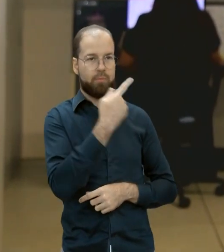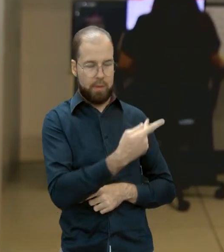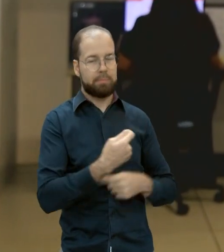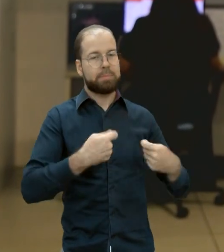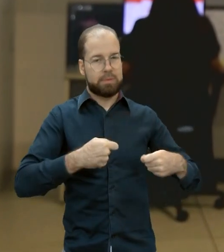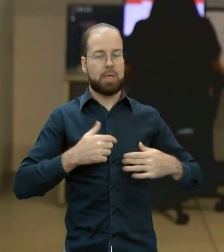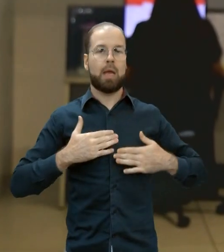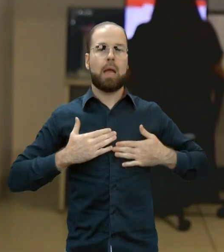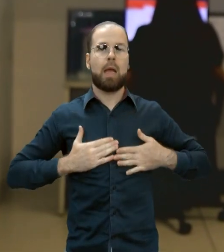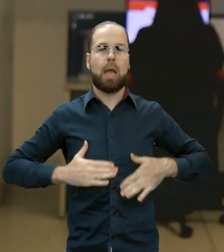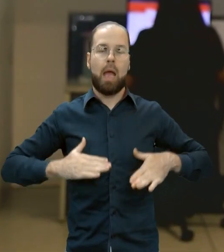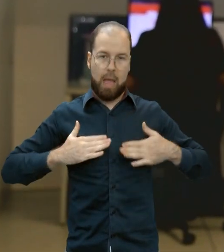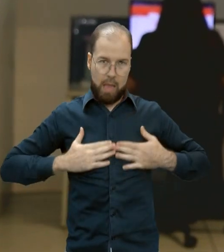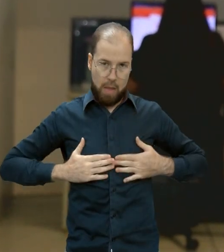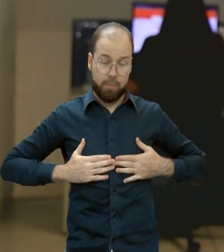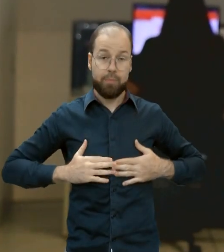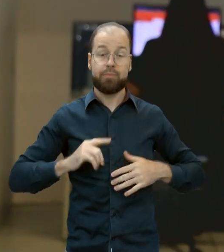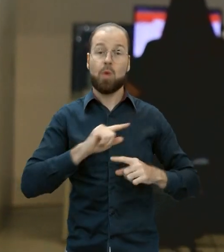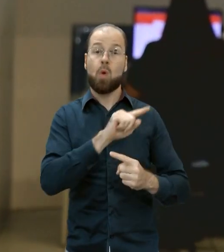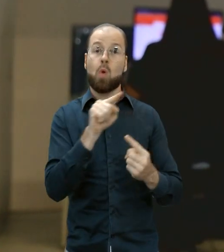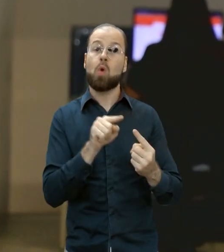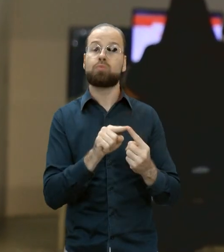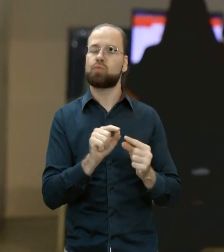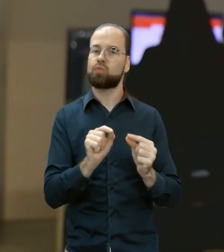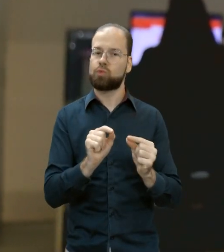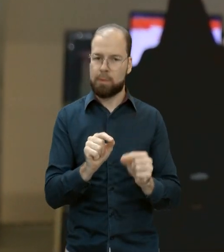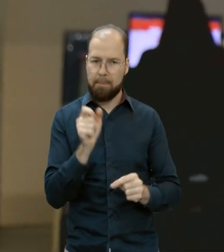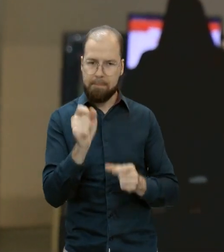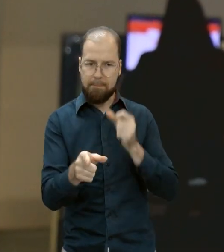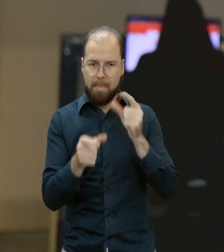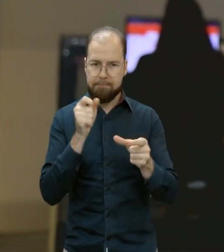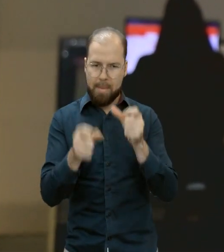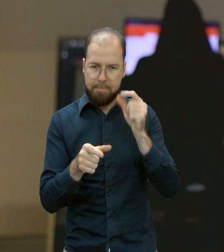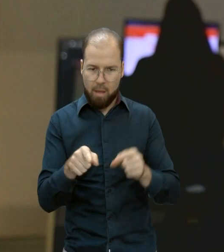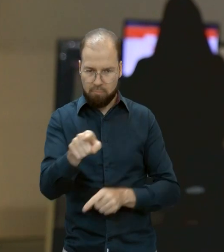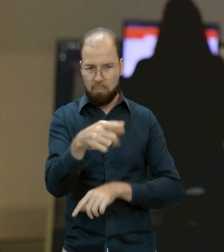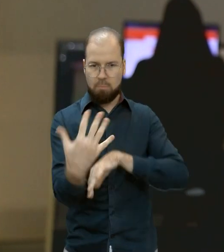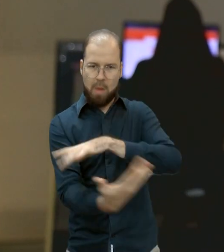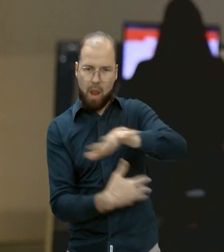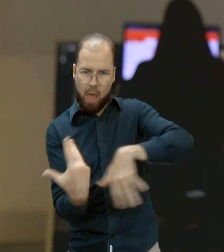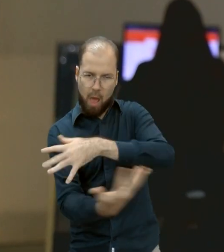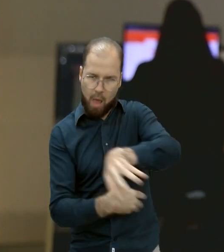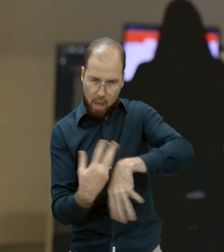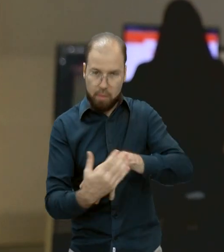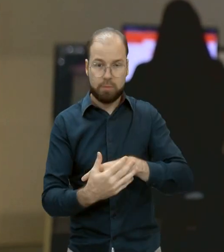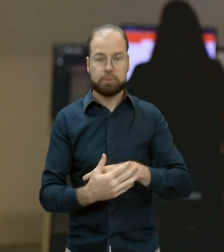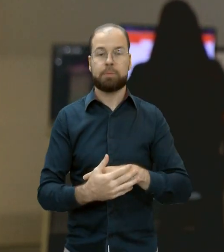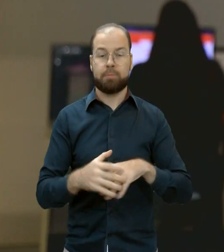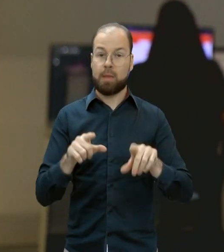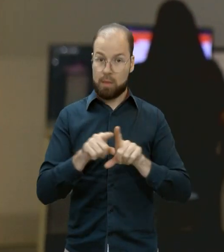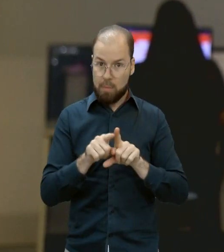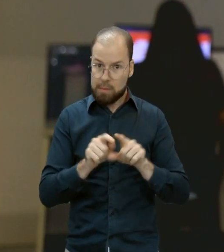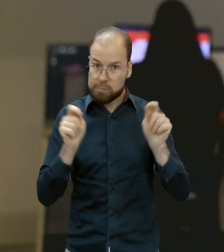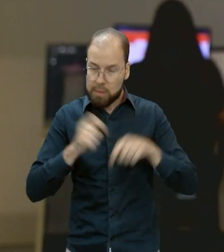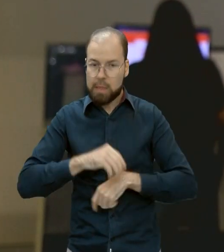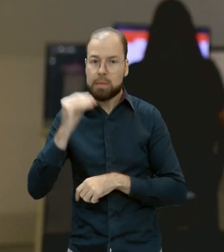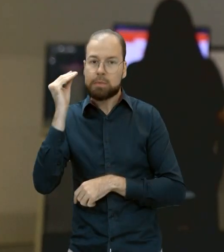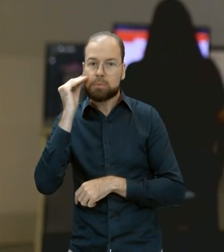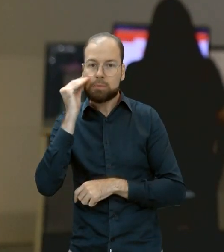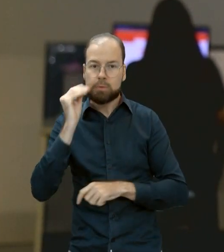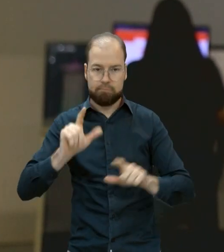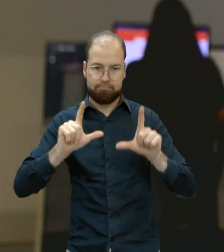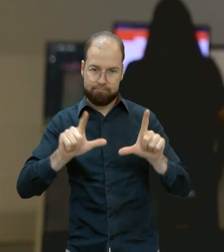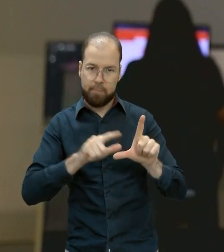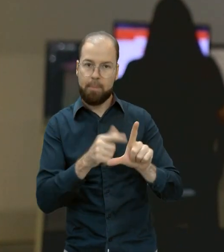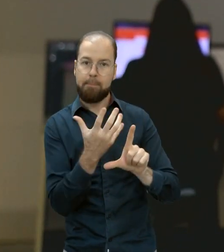o intuito desses ataques geralmente é tumultuar e gerar pânico e se possível realizar a gravação da tela ou através